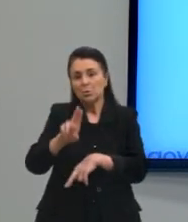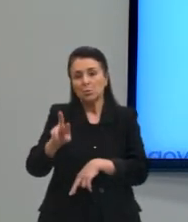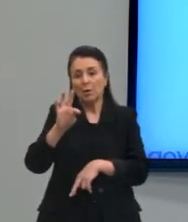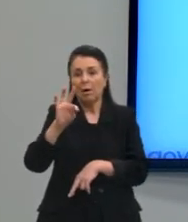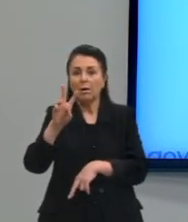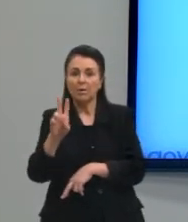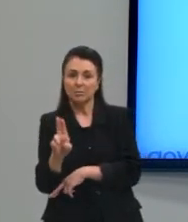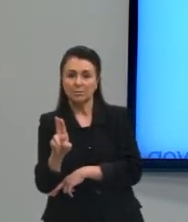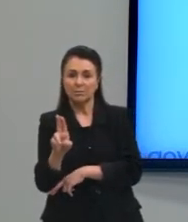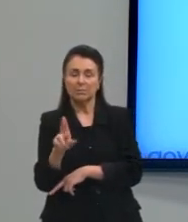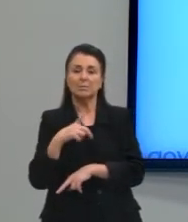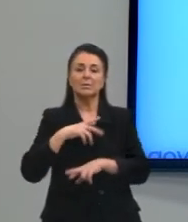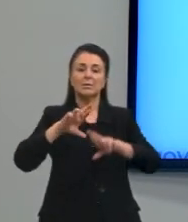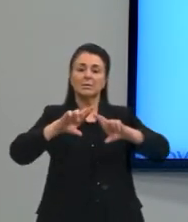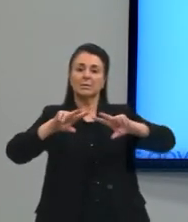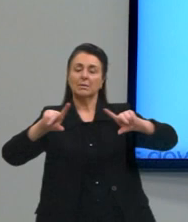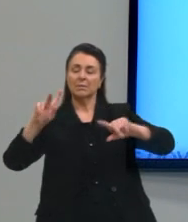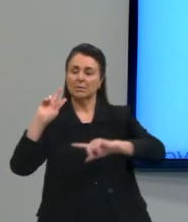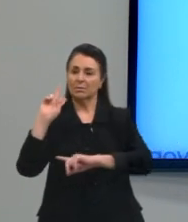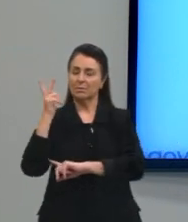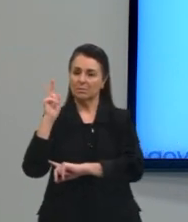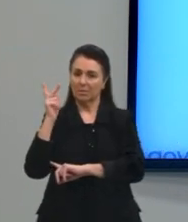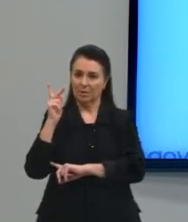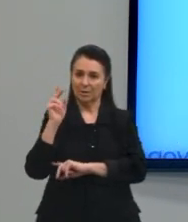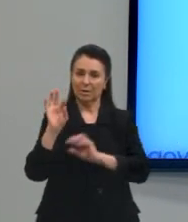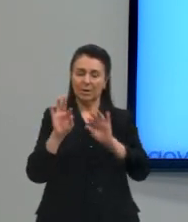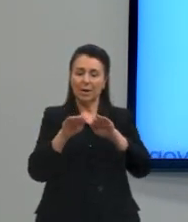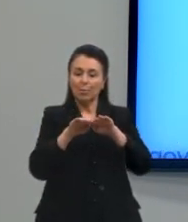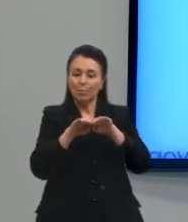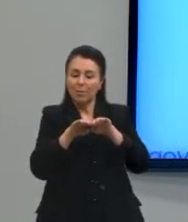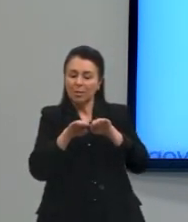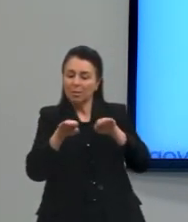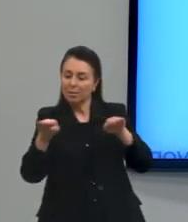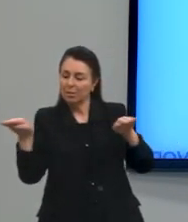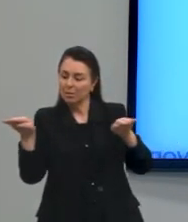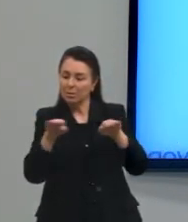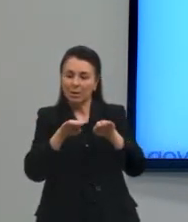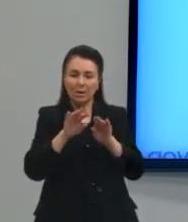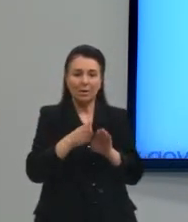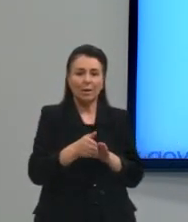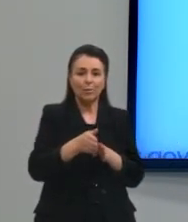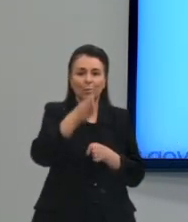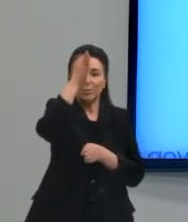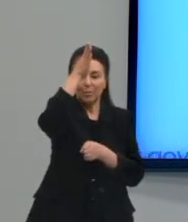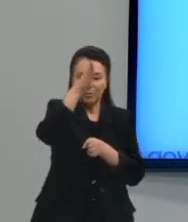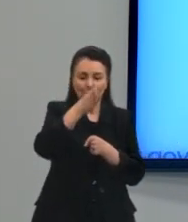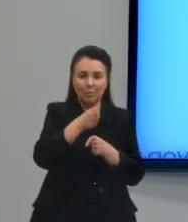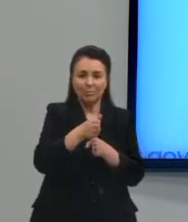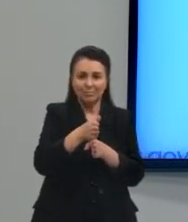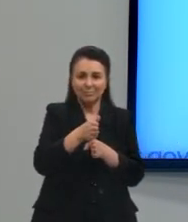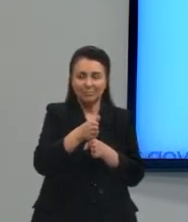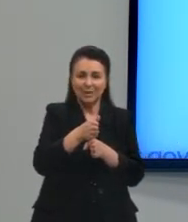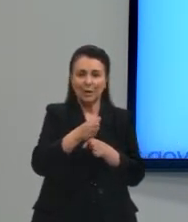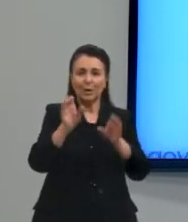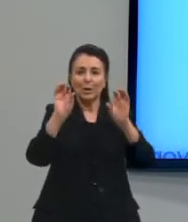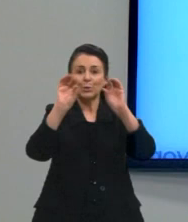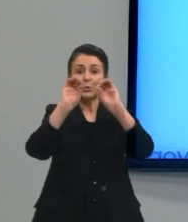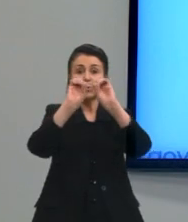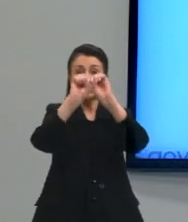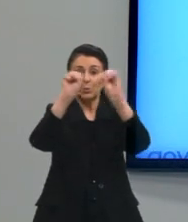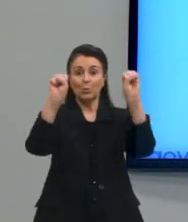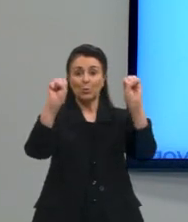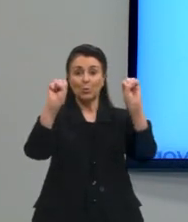variação histórica nessa linha horizontal e a linha vertical do eixo sincrônico pode nos dar um tipo de